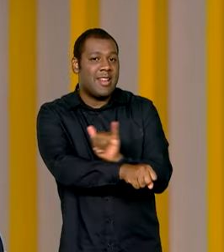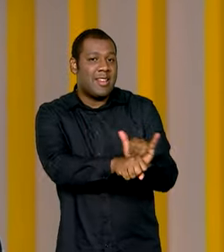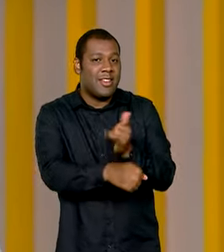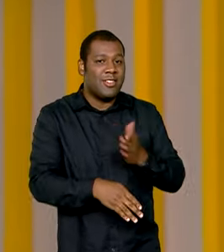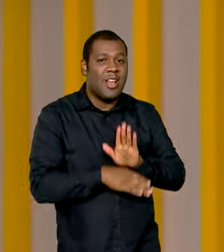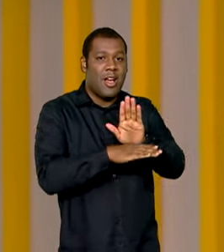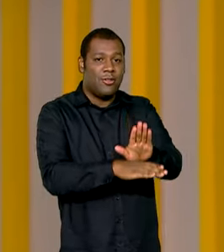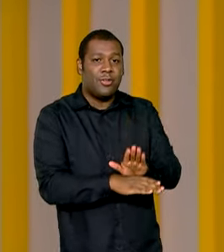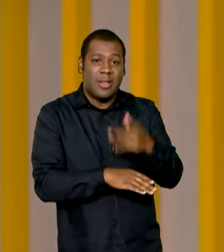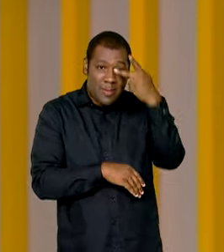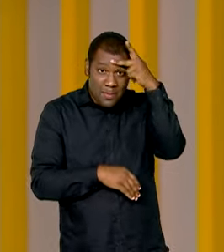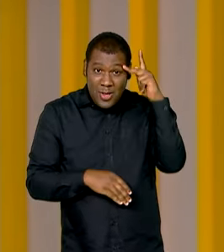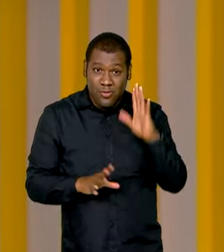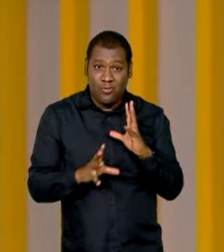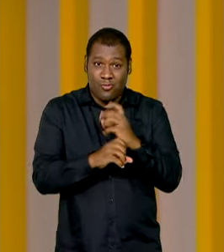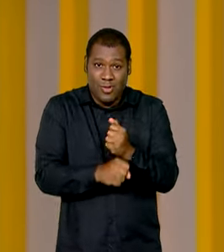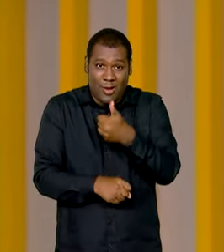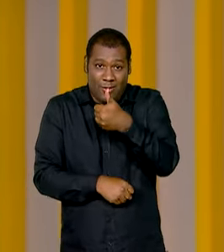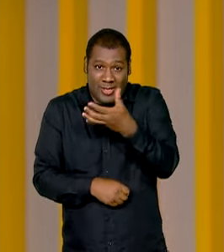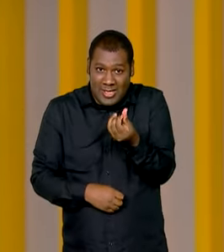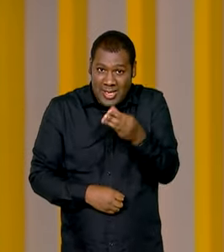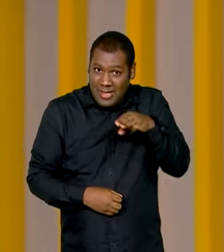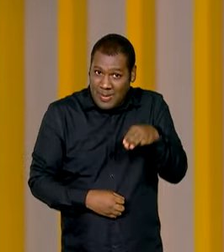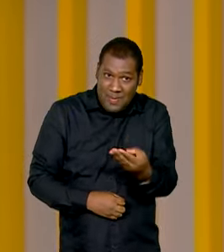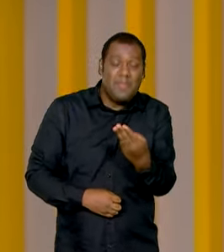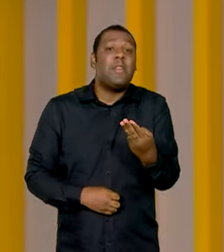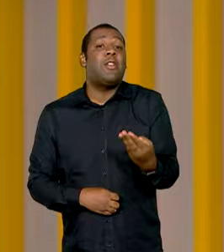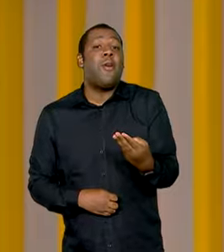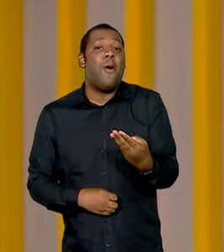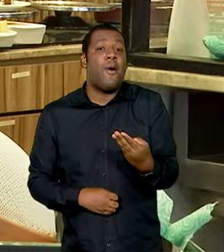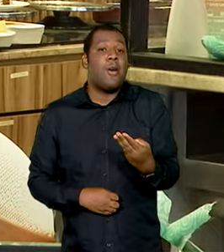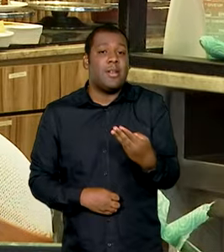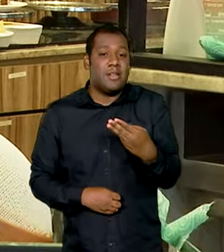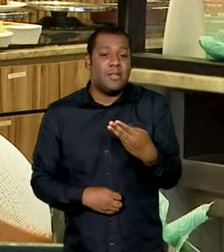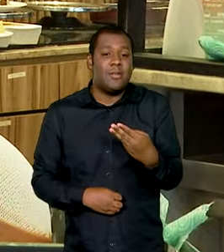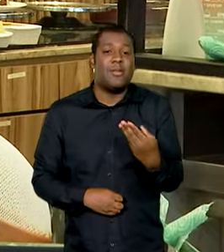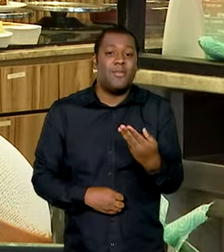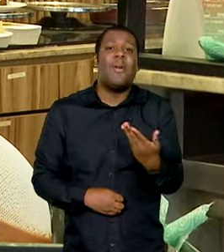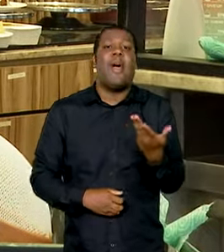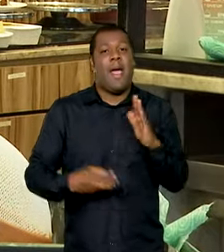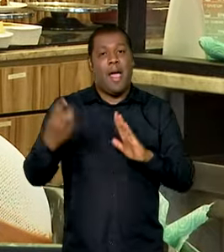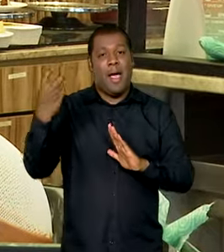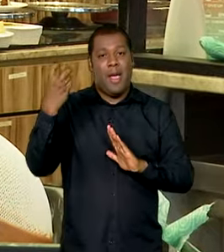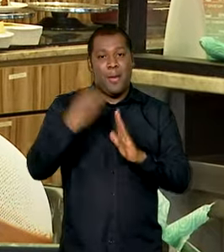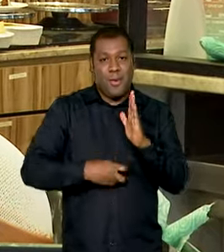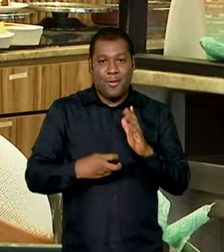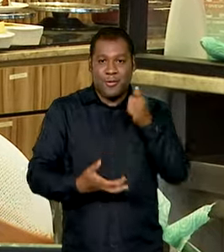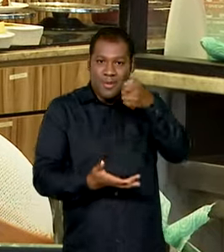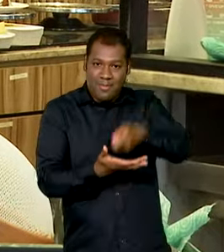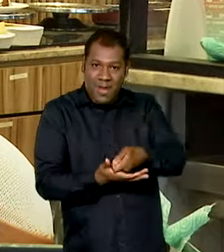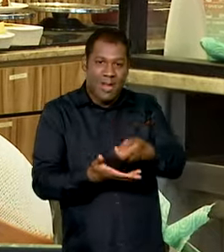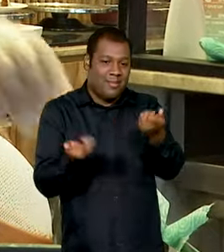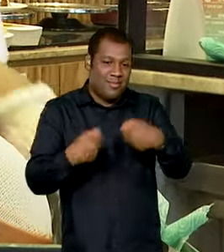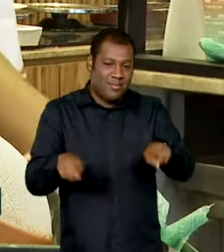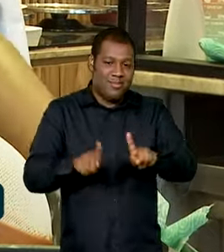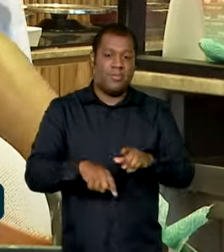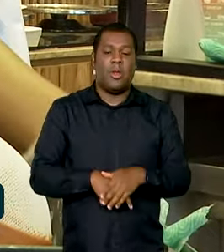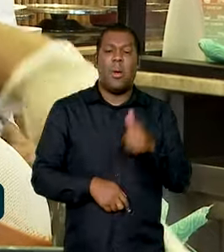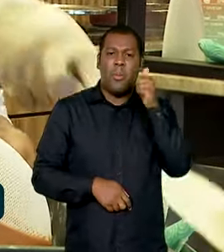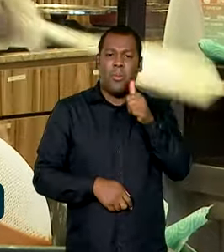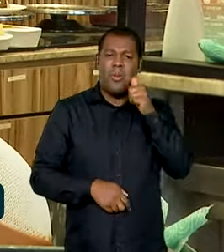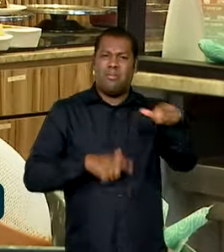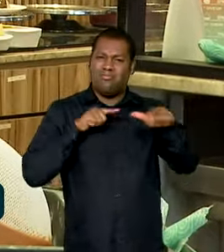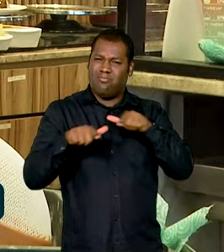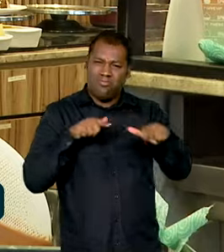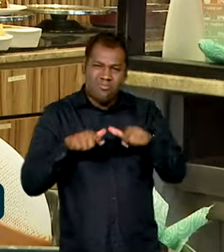de 16 milhões de brasileiros do pagamento do imposto. A Caroline trabalha duro para sustentar a